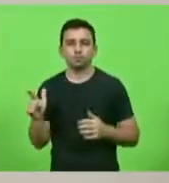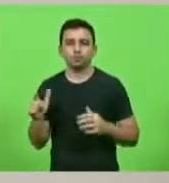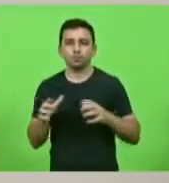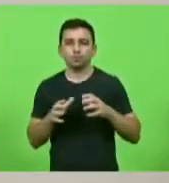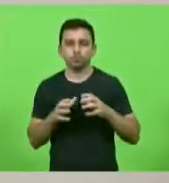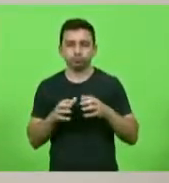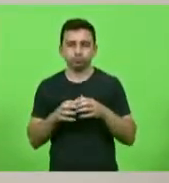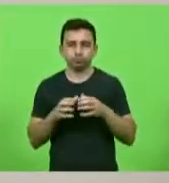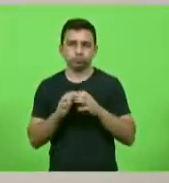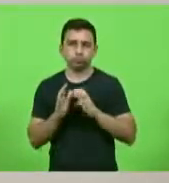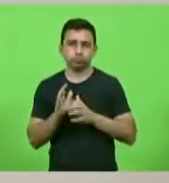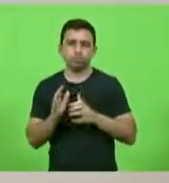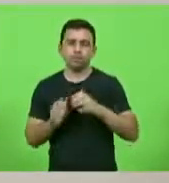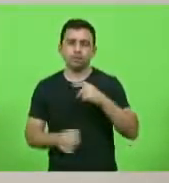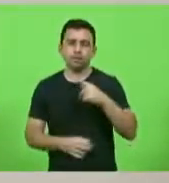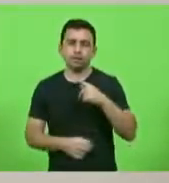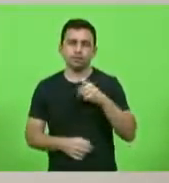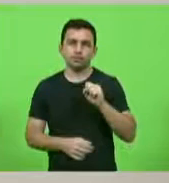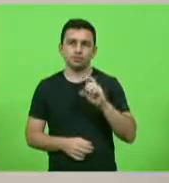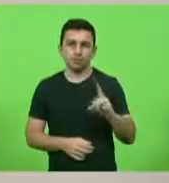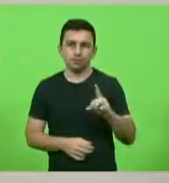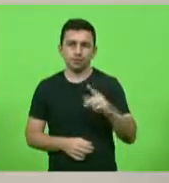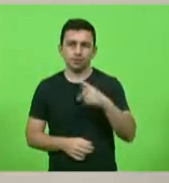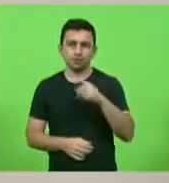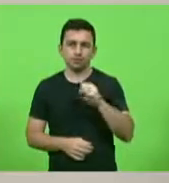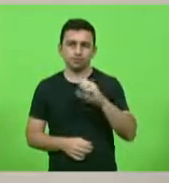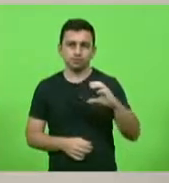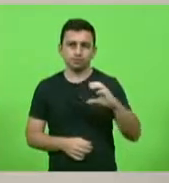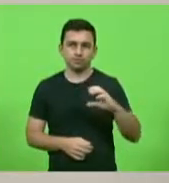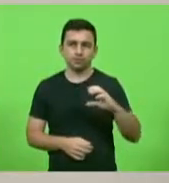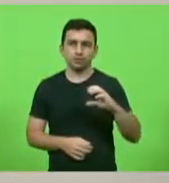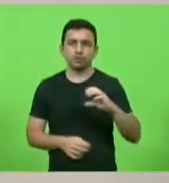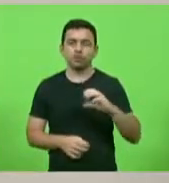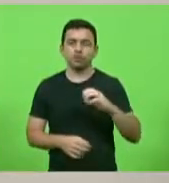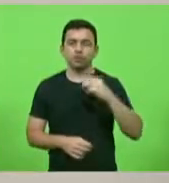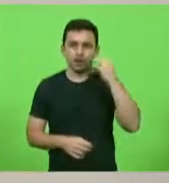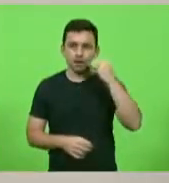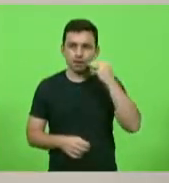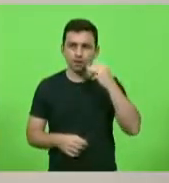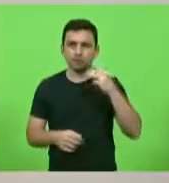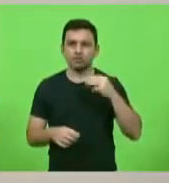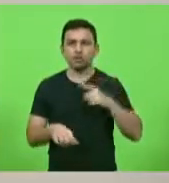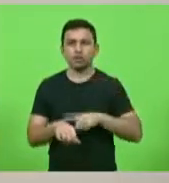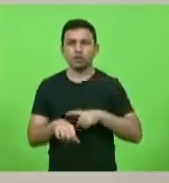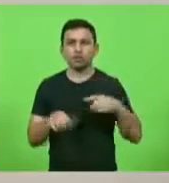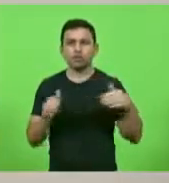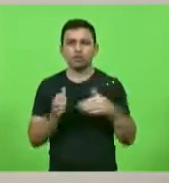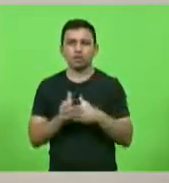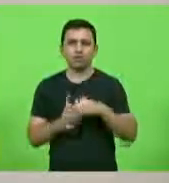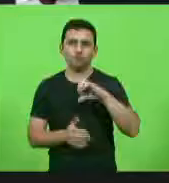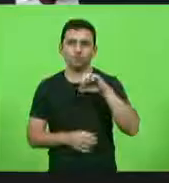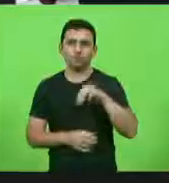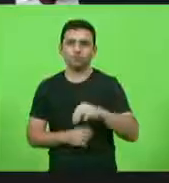PSC a deputada Marlene por sete minutos nove minutos deputado